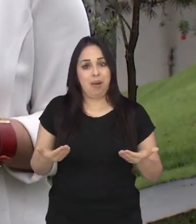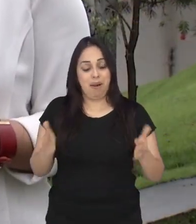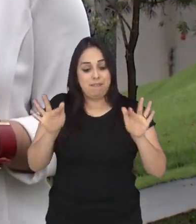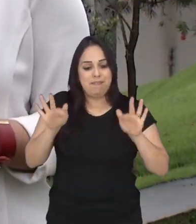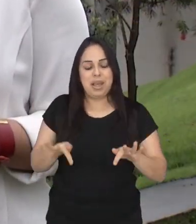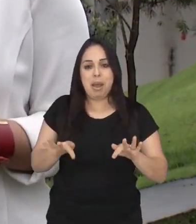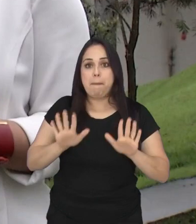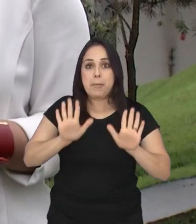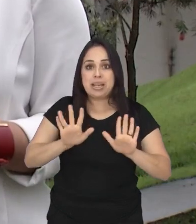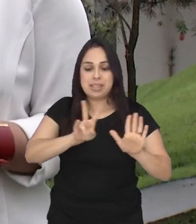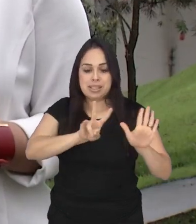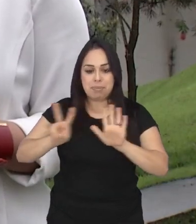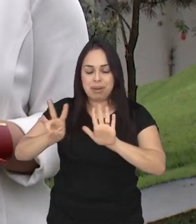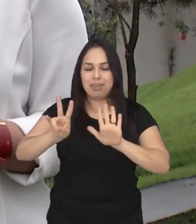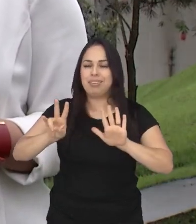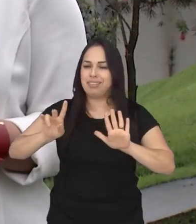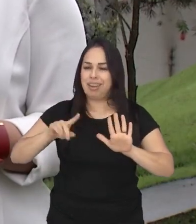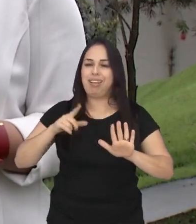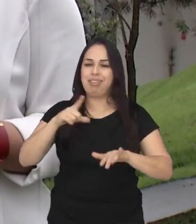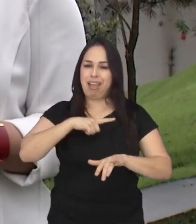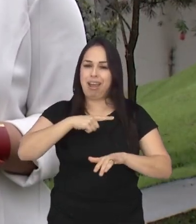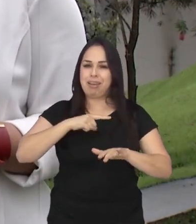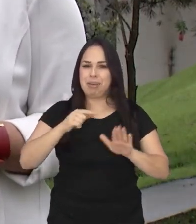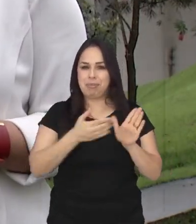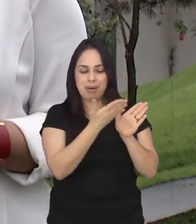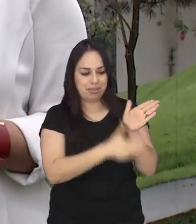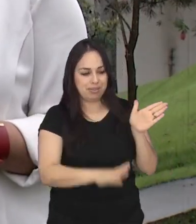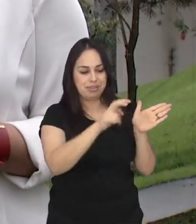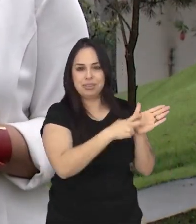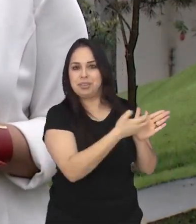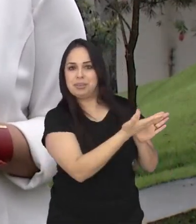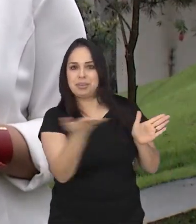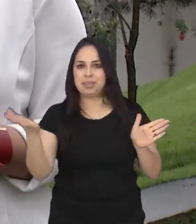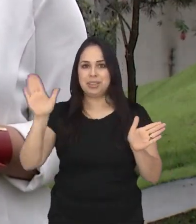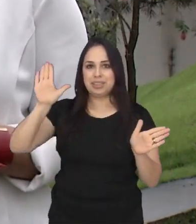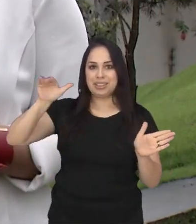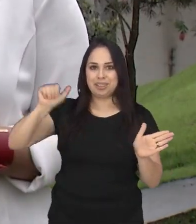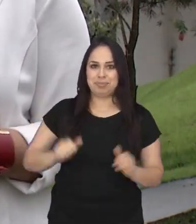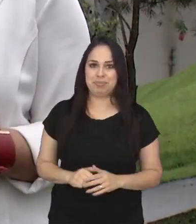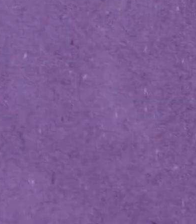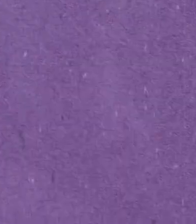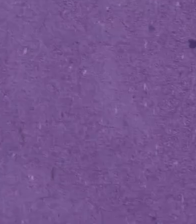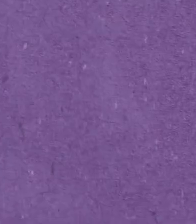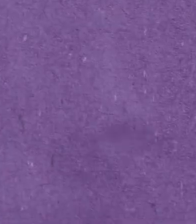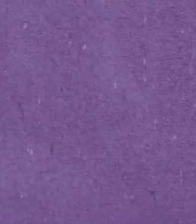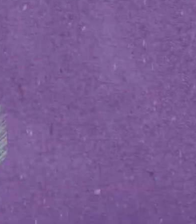hoje, mas semana que vem tem muito mais Agenda Cultural para você. Até lá!